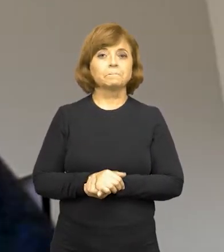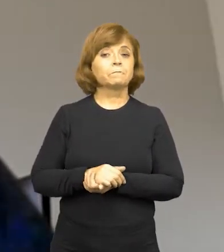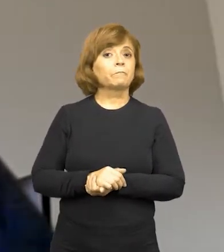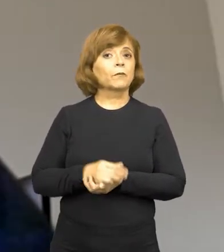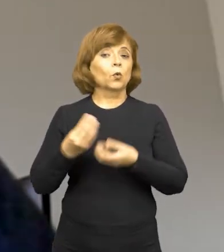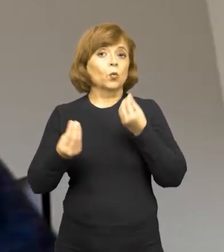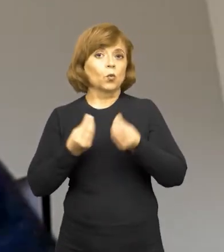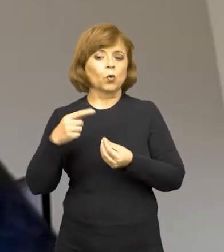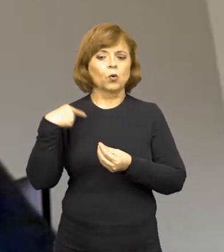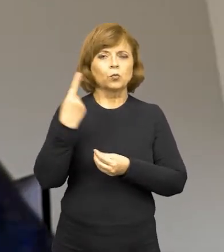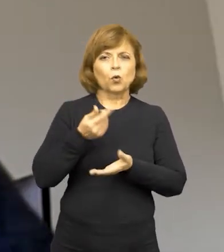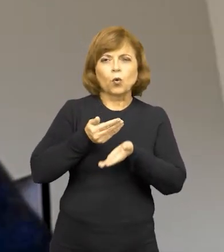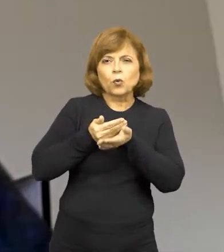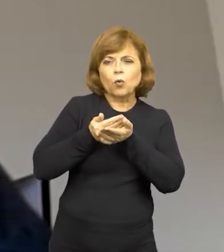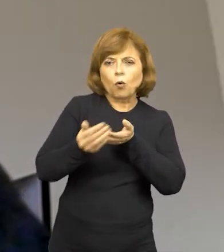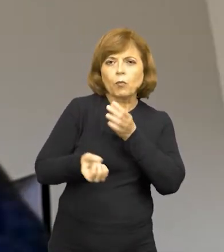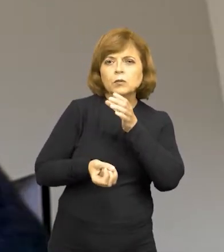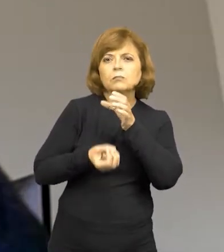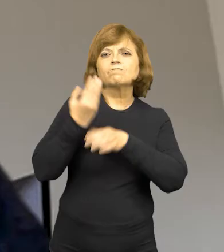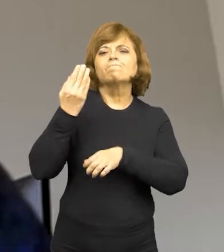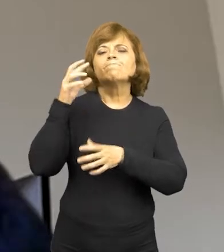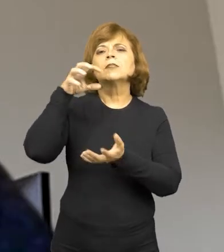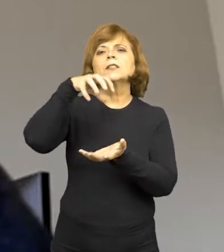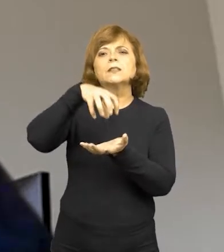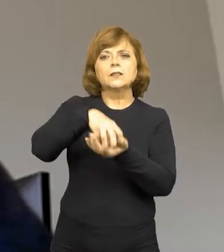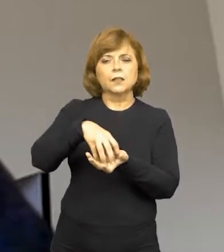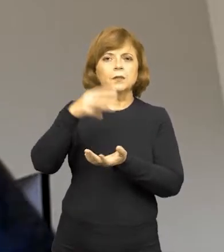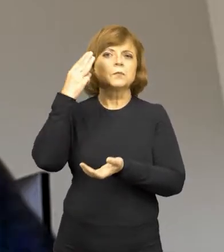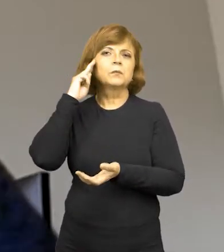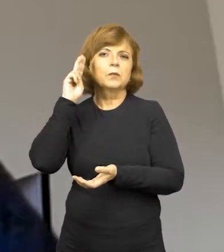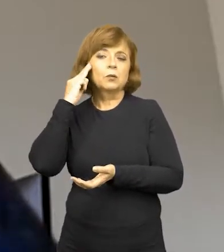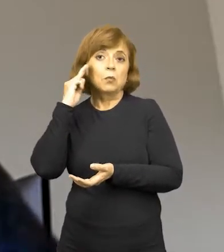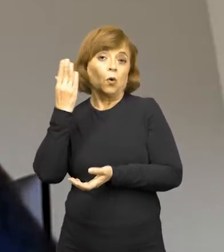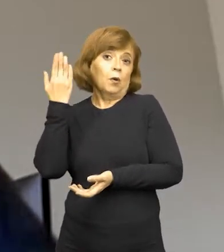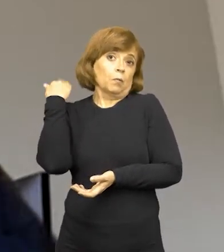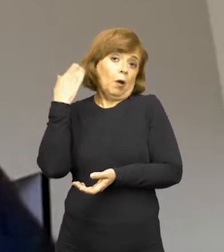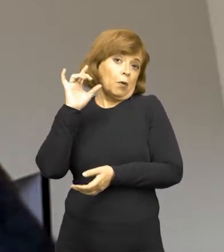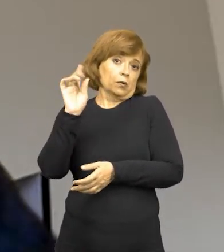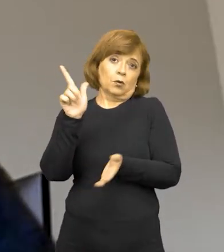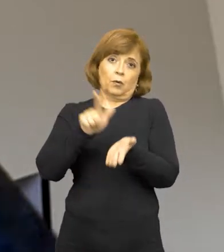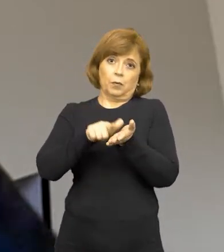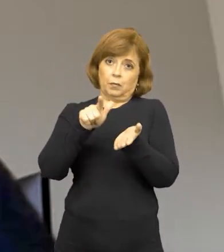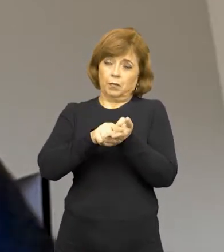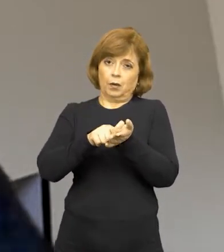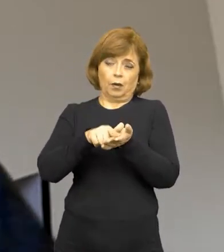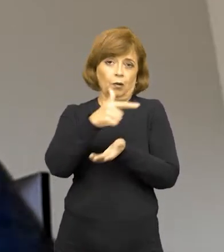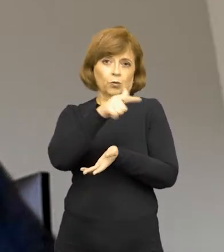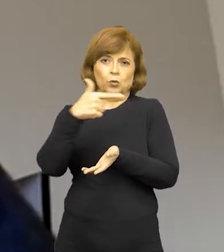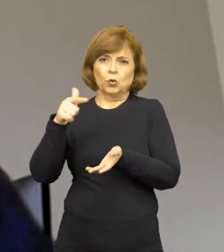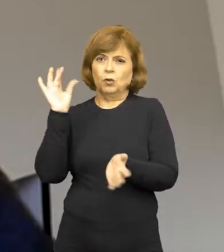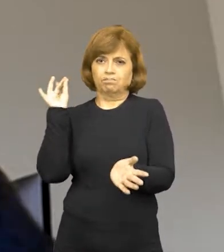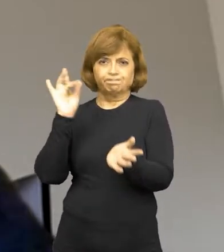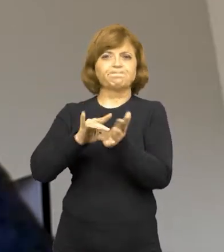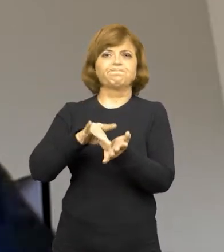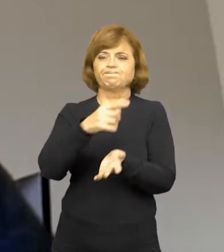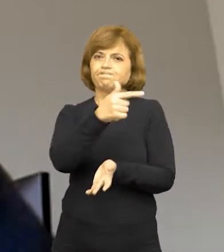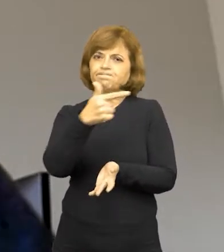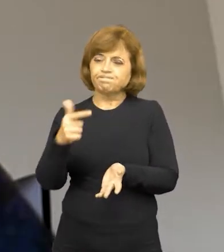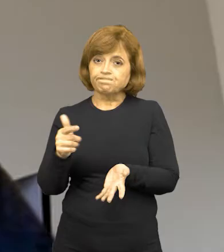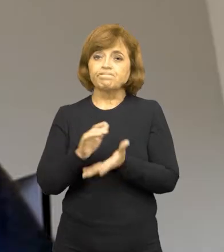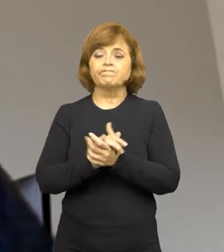gente começou a implantar, em 2017, o Centro de Memória, o praticamente ele existia só no papel, com uma ou outra exceção,